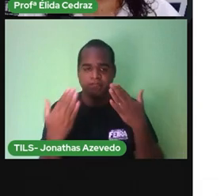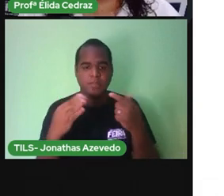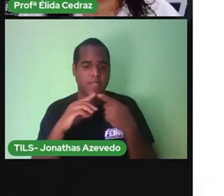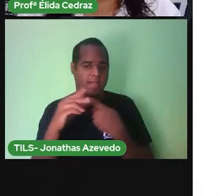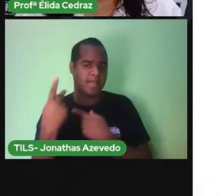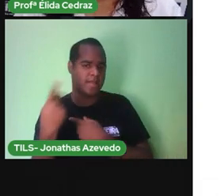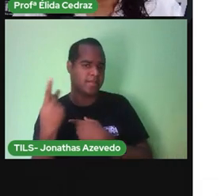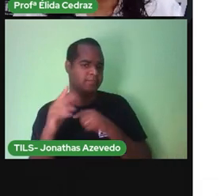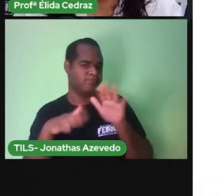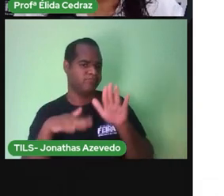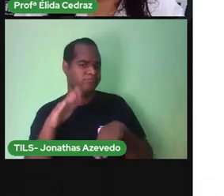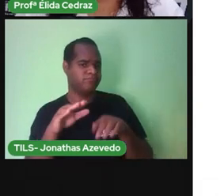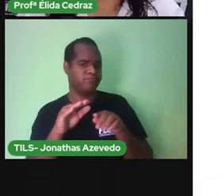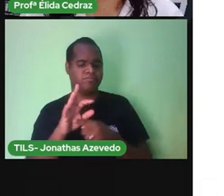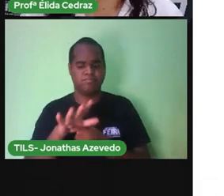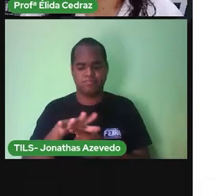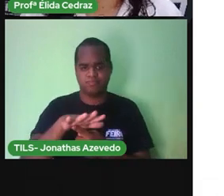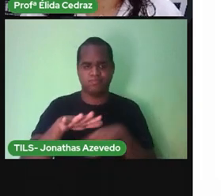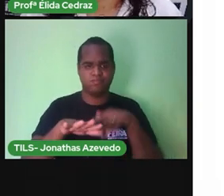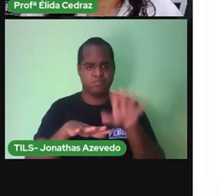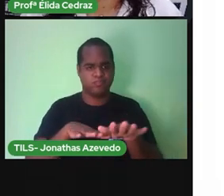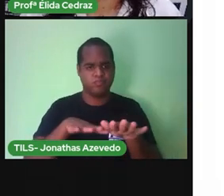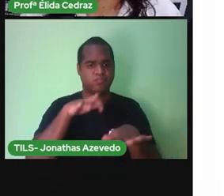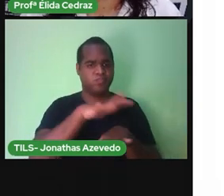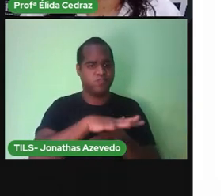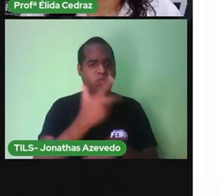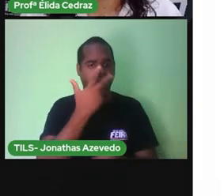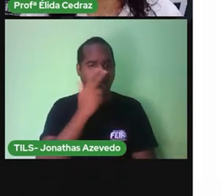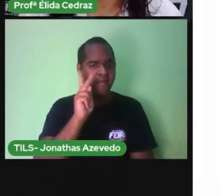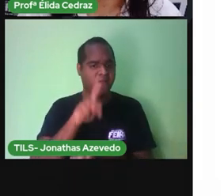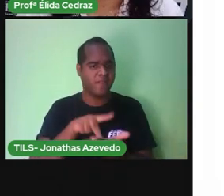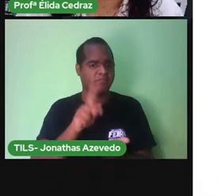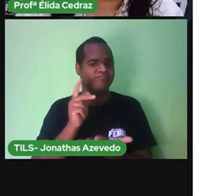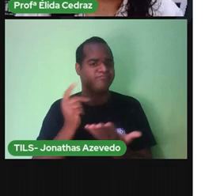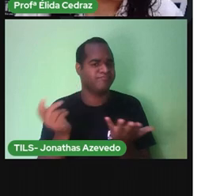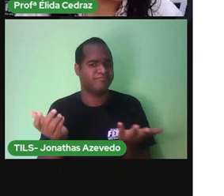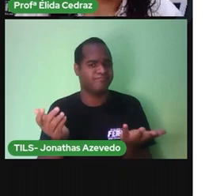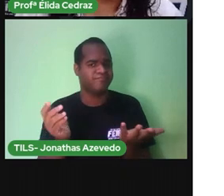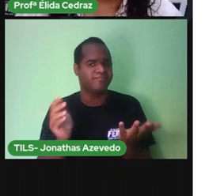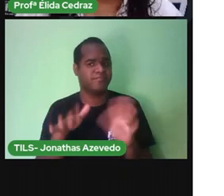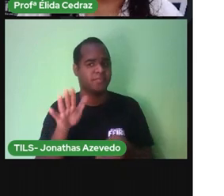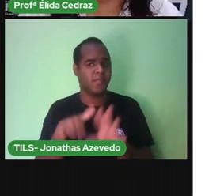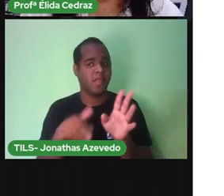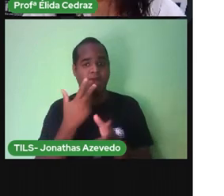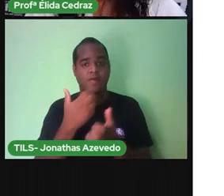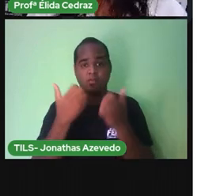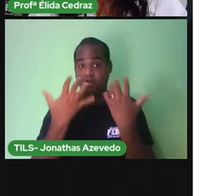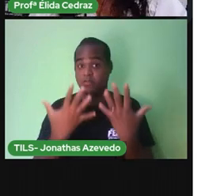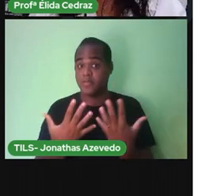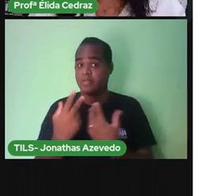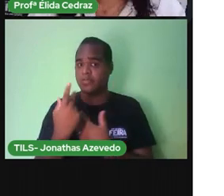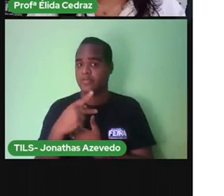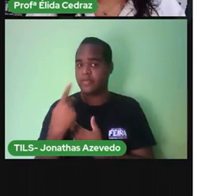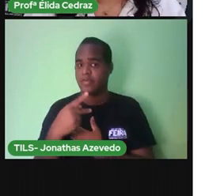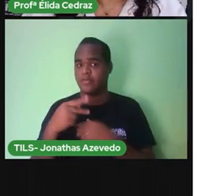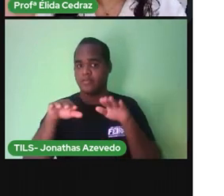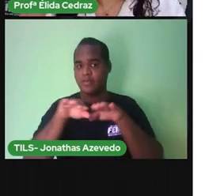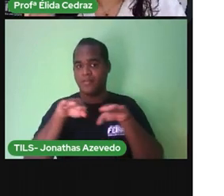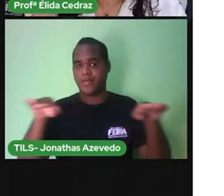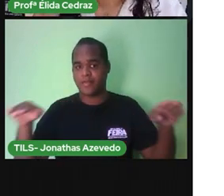convencionais Não pode ser usado Como padrão Então eles Resolveram Medir uma mesa